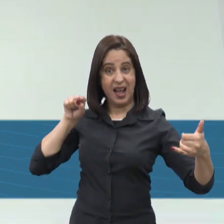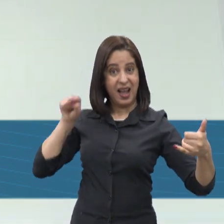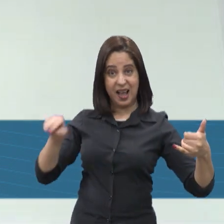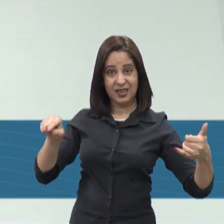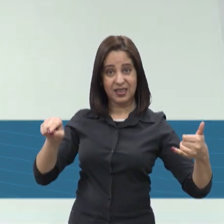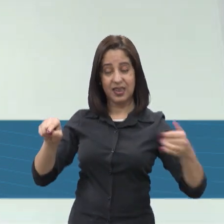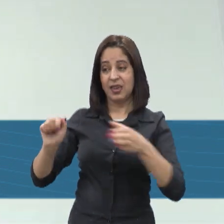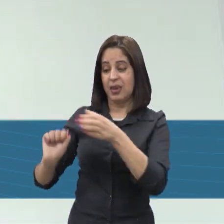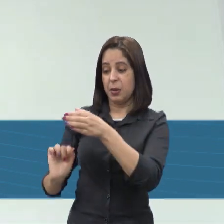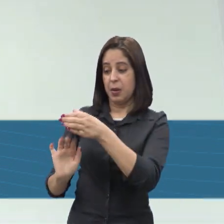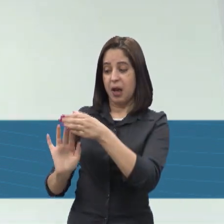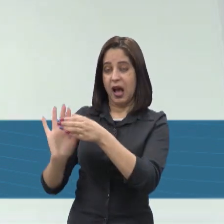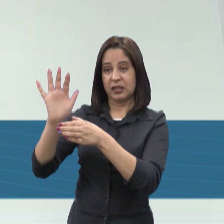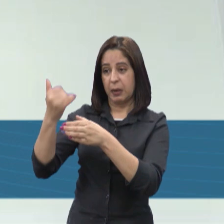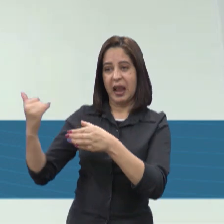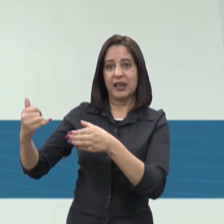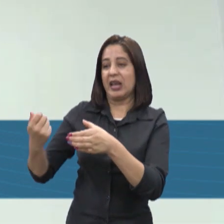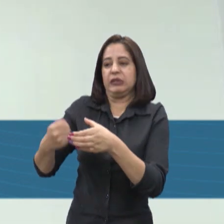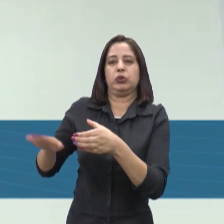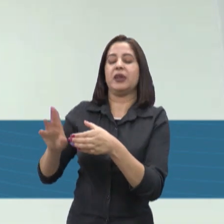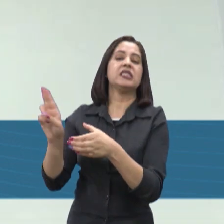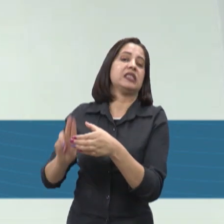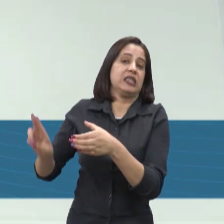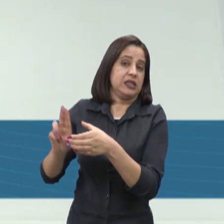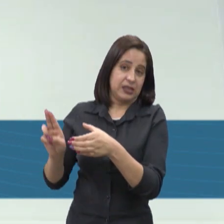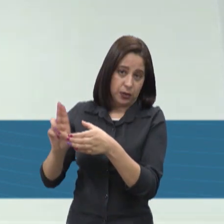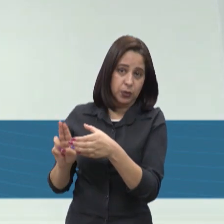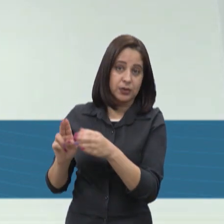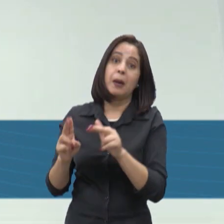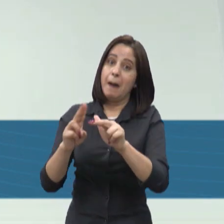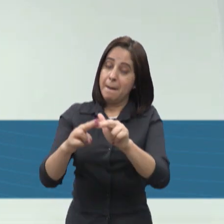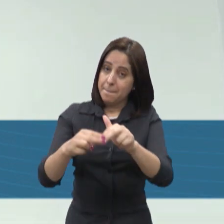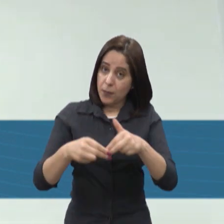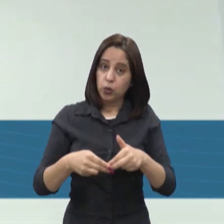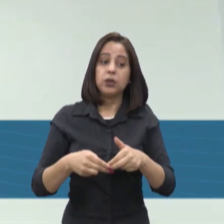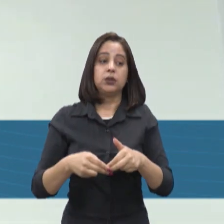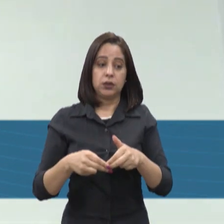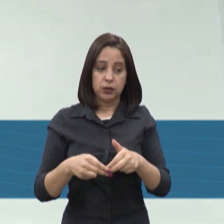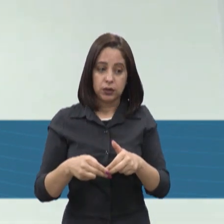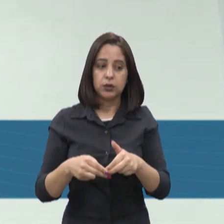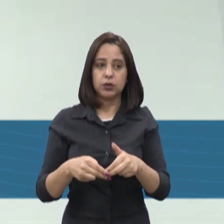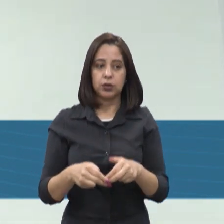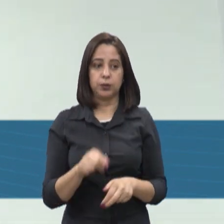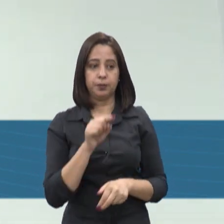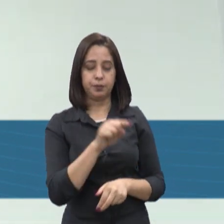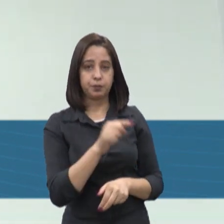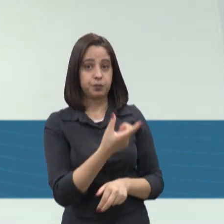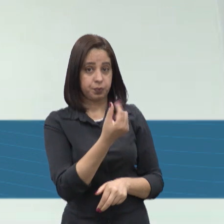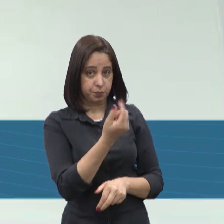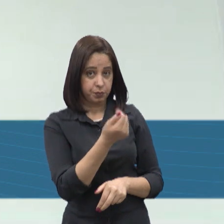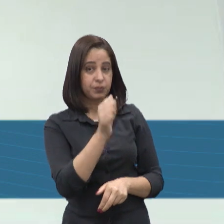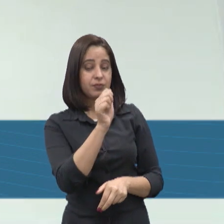ficam paradas, elas trabalham menos. Então, por isso, sendo mais barata as saídas elétricas,